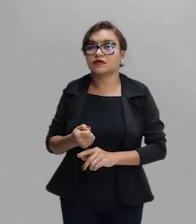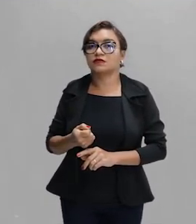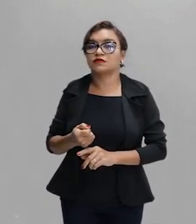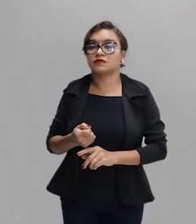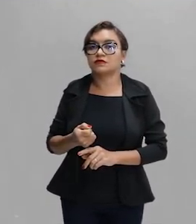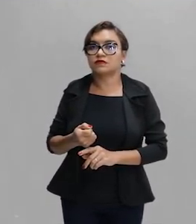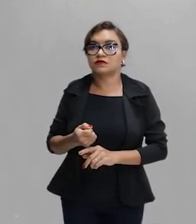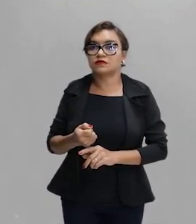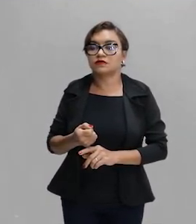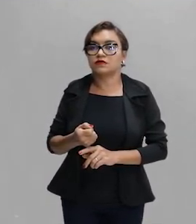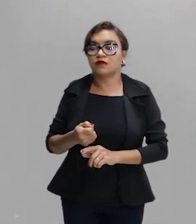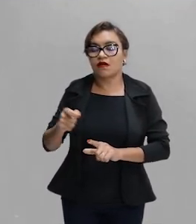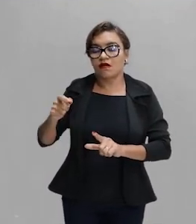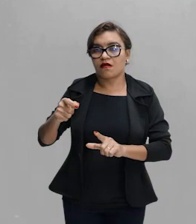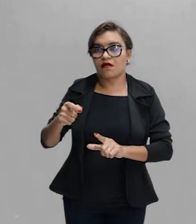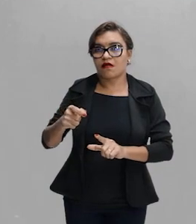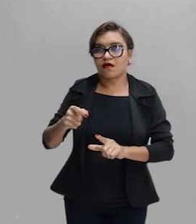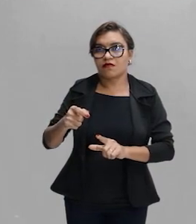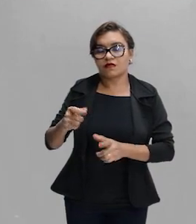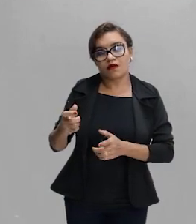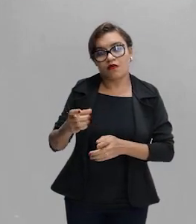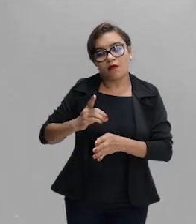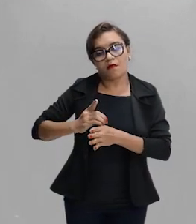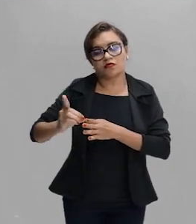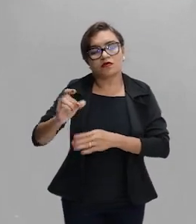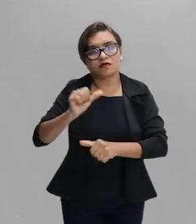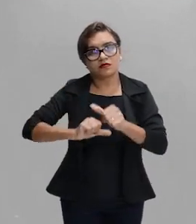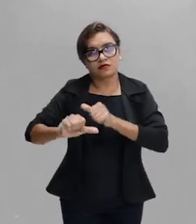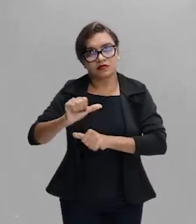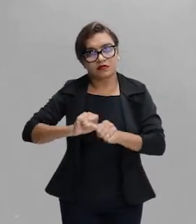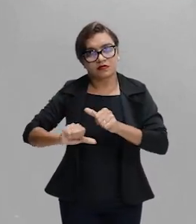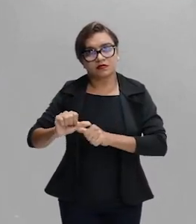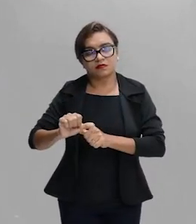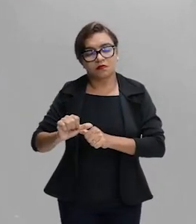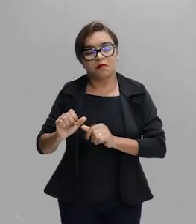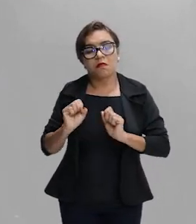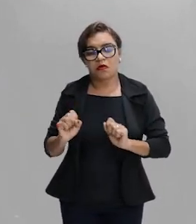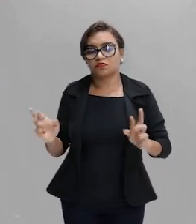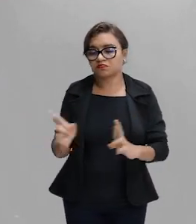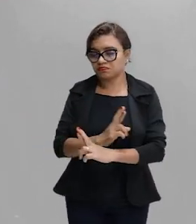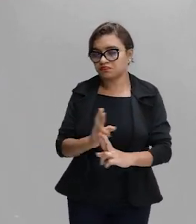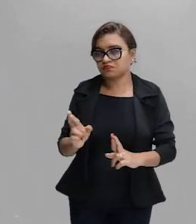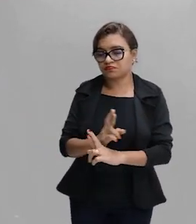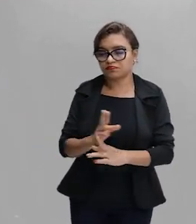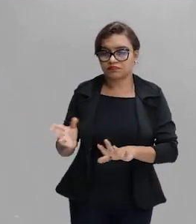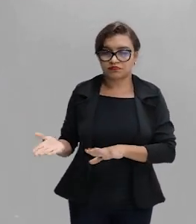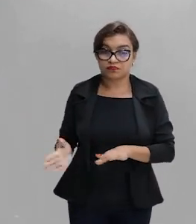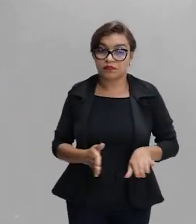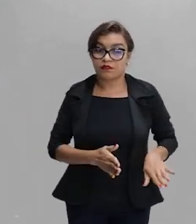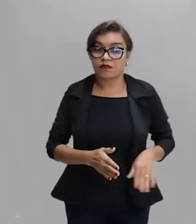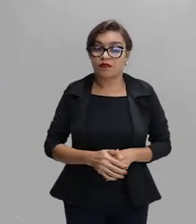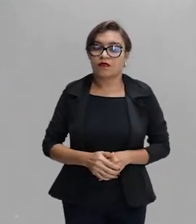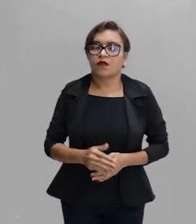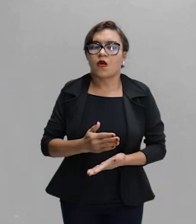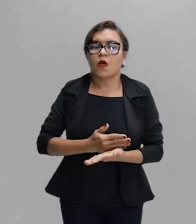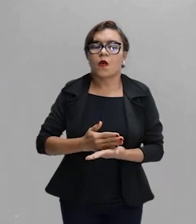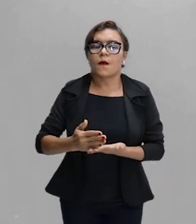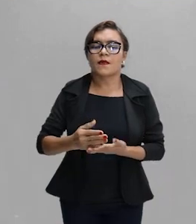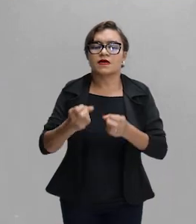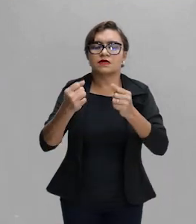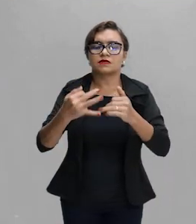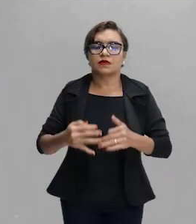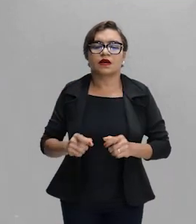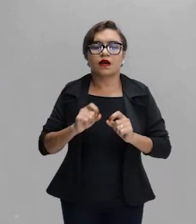índice de refração vai ser menor. Então, a gente pode fazer essa relação. Então, gente começa aqui falando sobre o dióptero